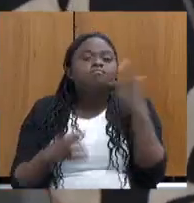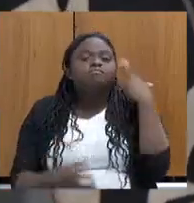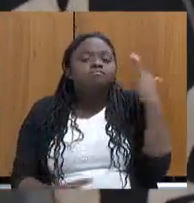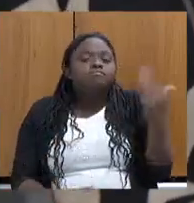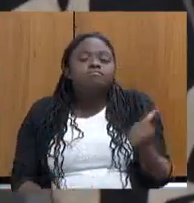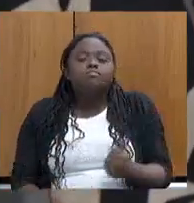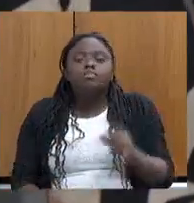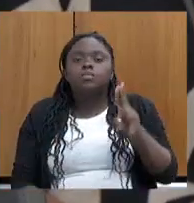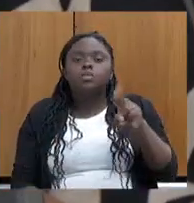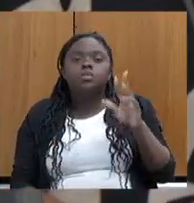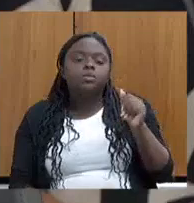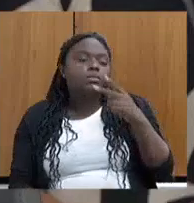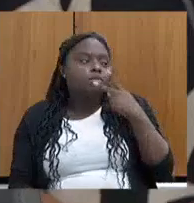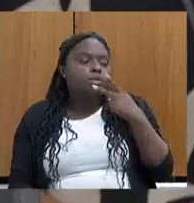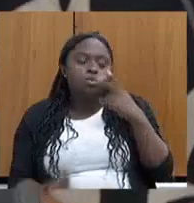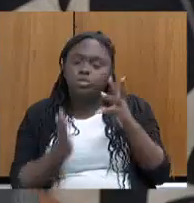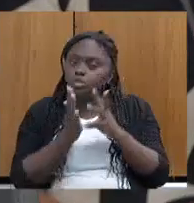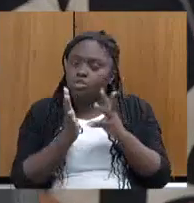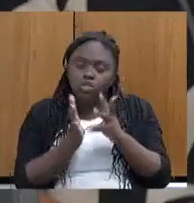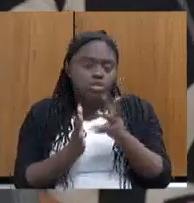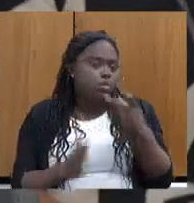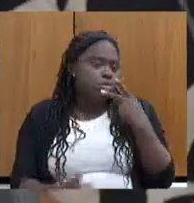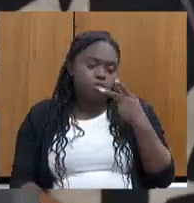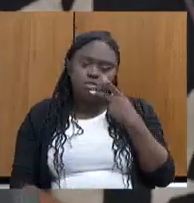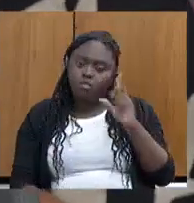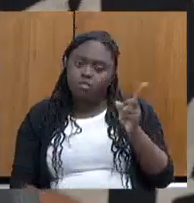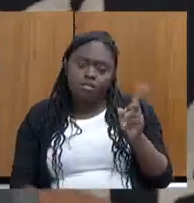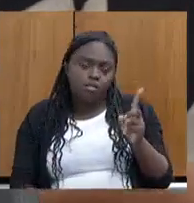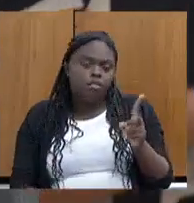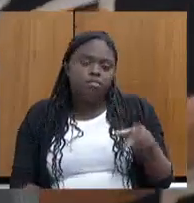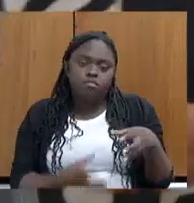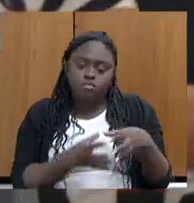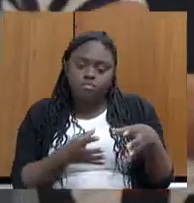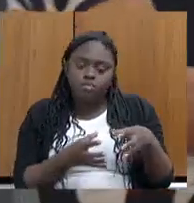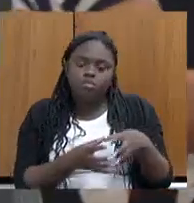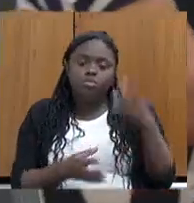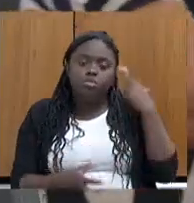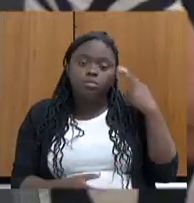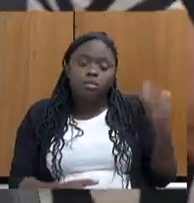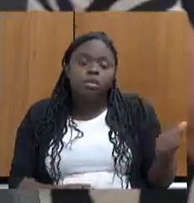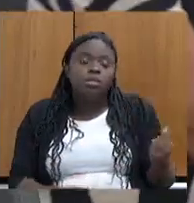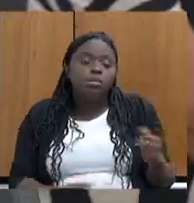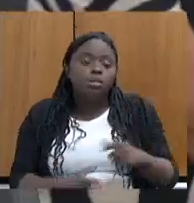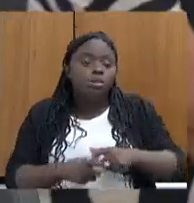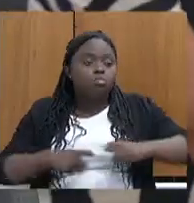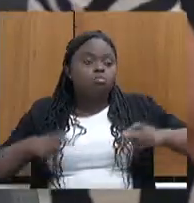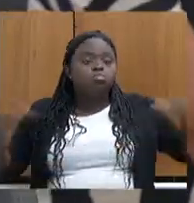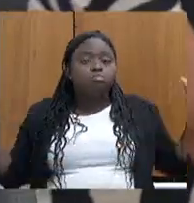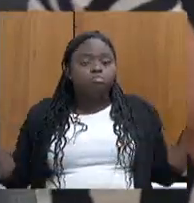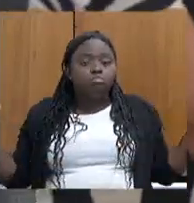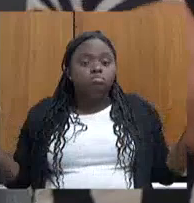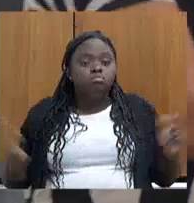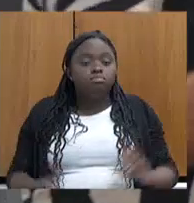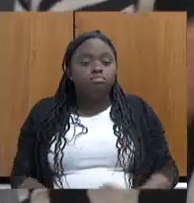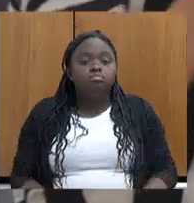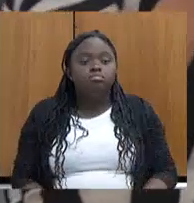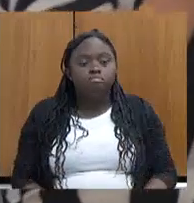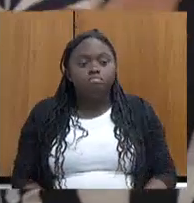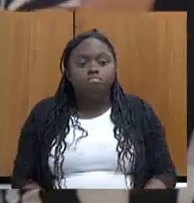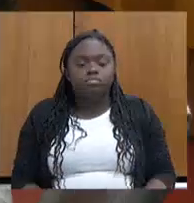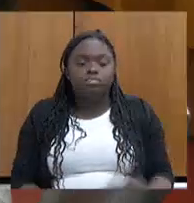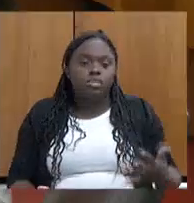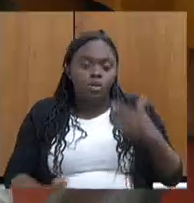A senhora nenhuma falou de indígena, não falou de quilombola, não falou de comunidades tradicionais, que são a maioria. Então, esse trabalho